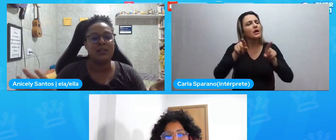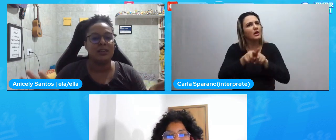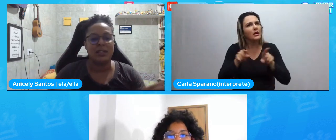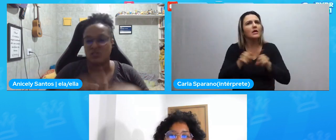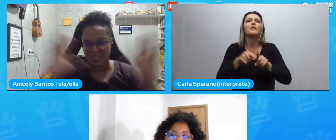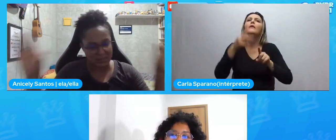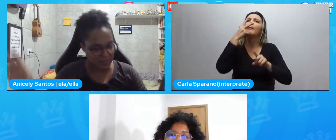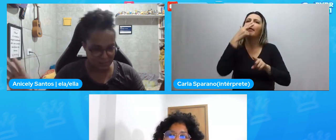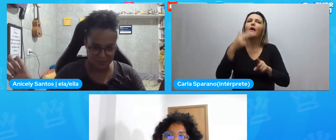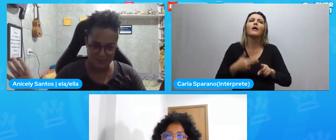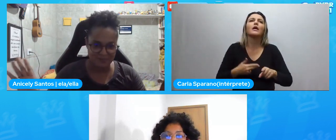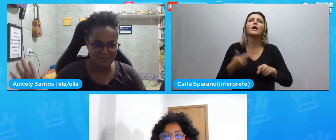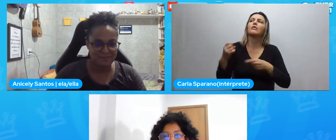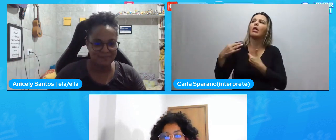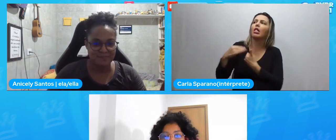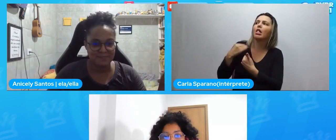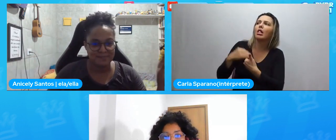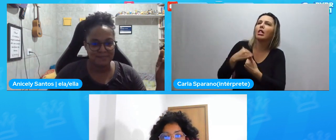que eu chegasse aqui.